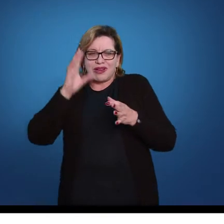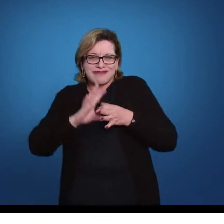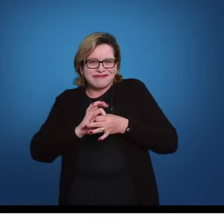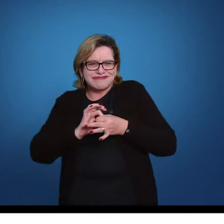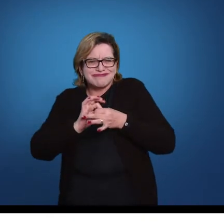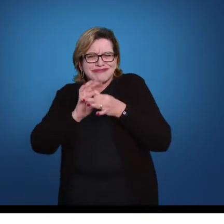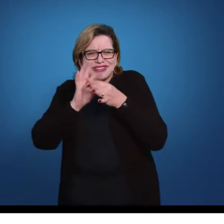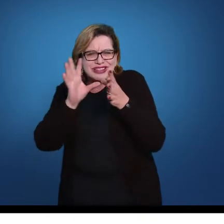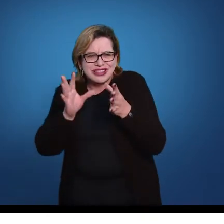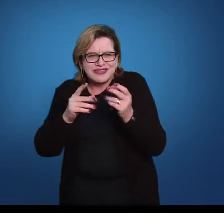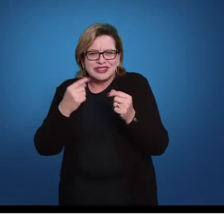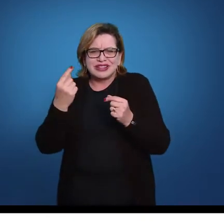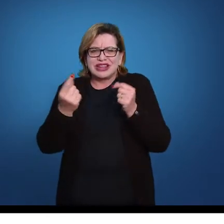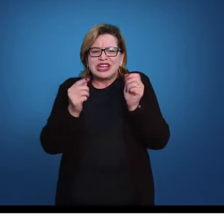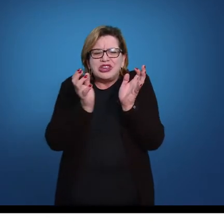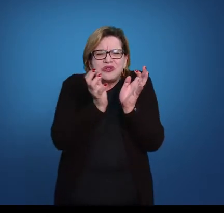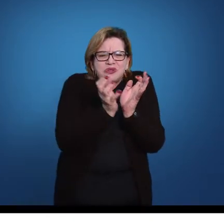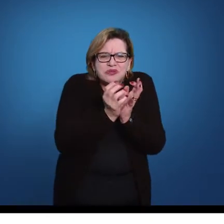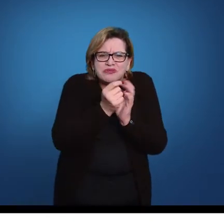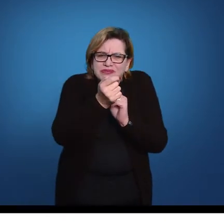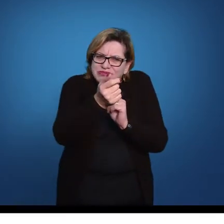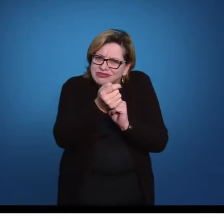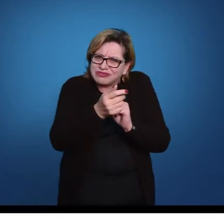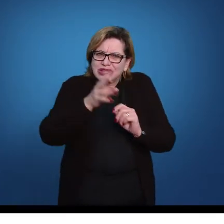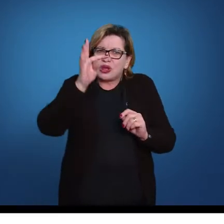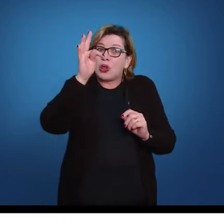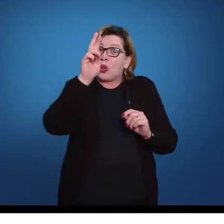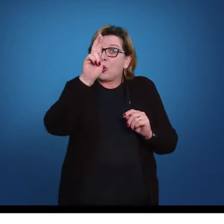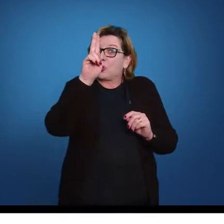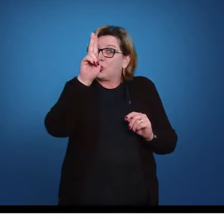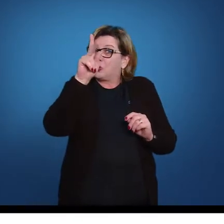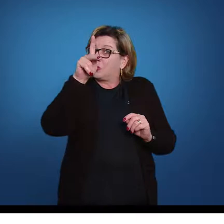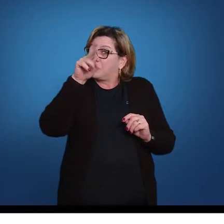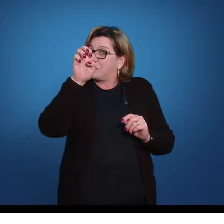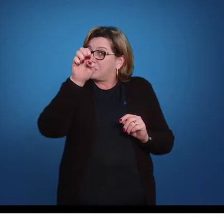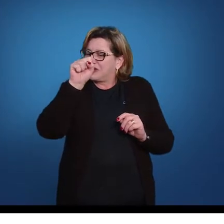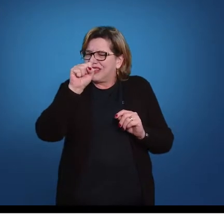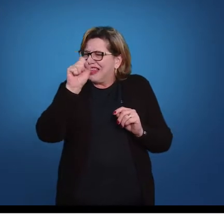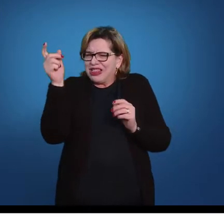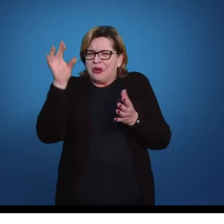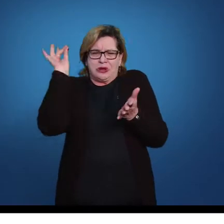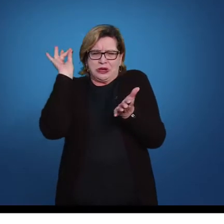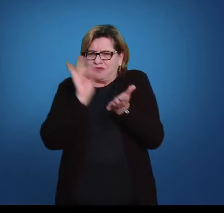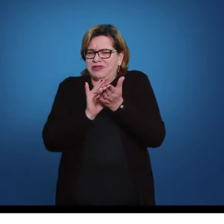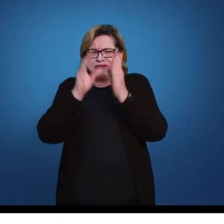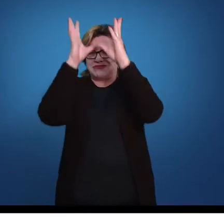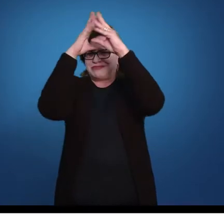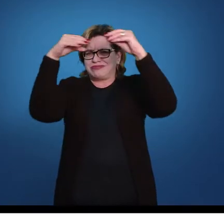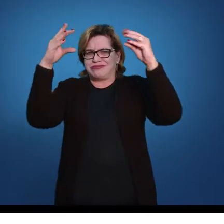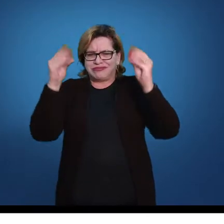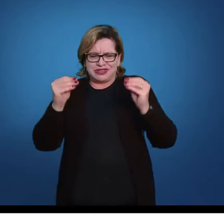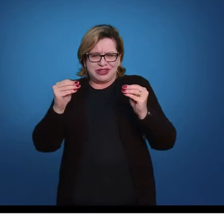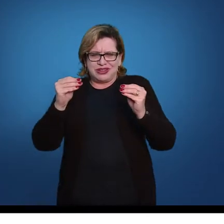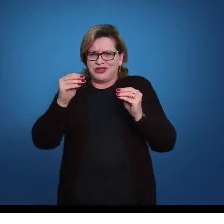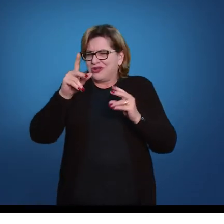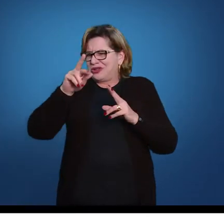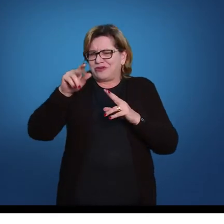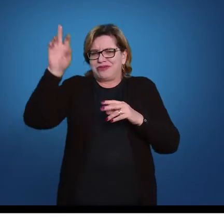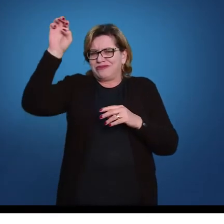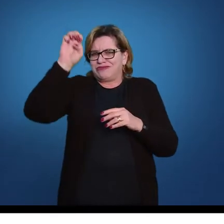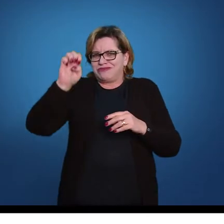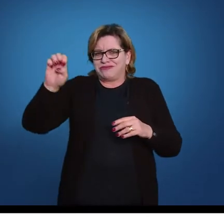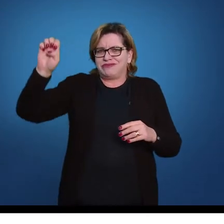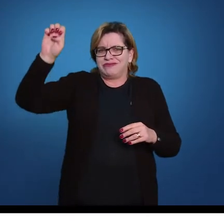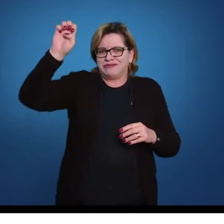independentes e pequenas trupes. Não era exatamente um circo. Assim como acontecia na Europa, os